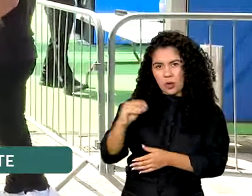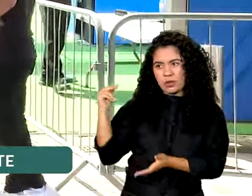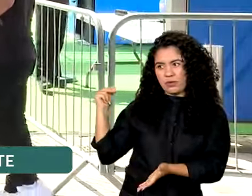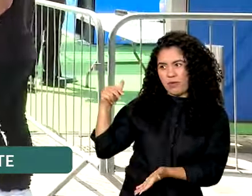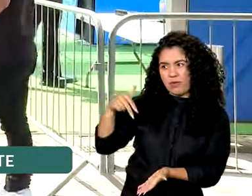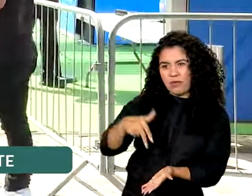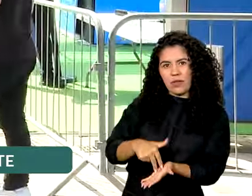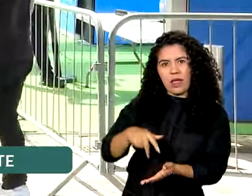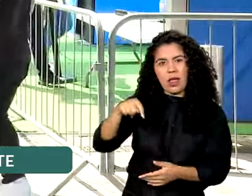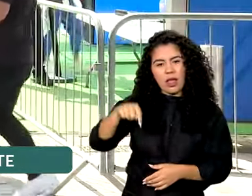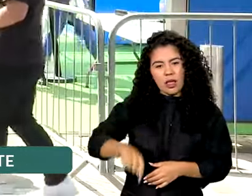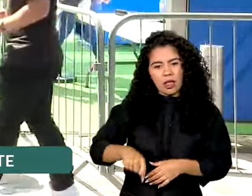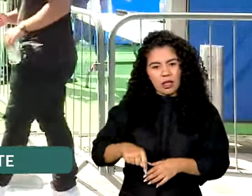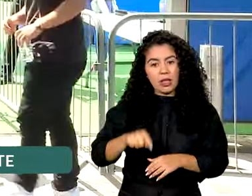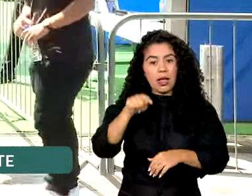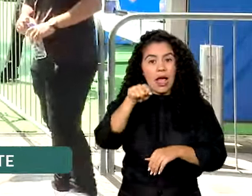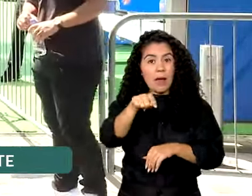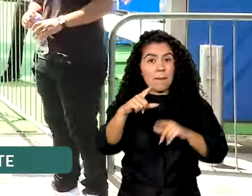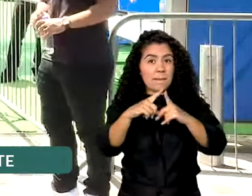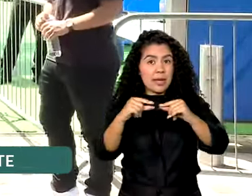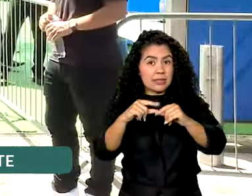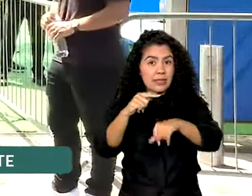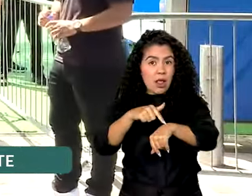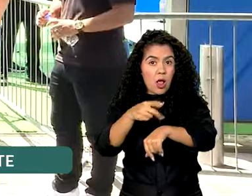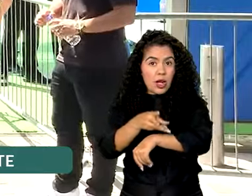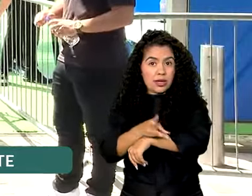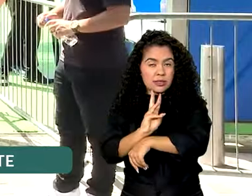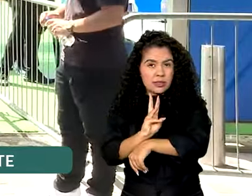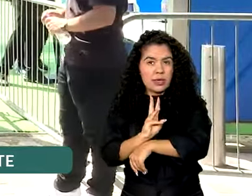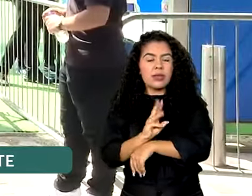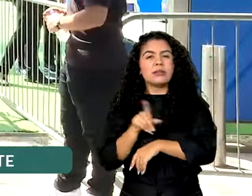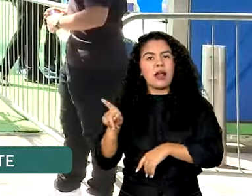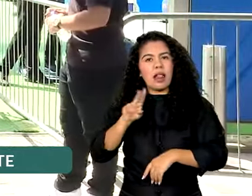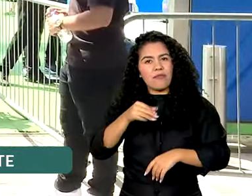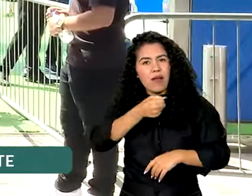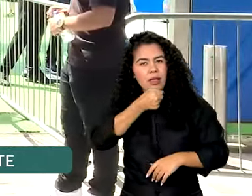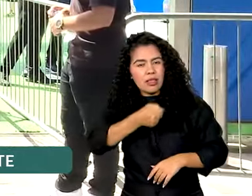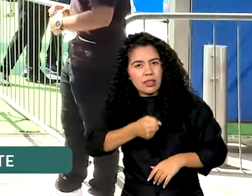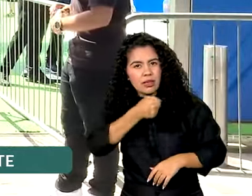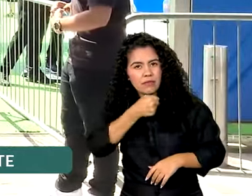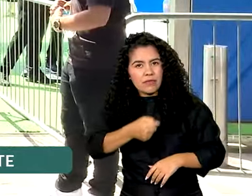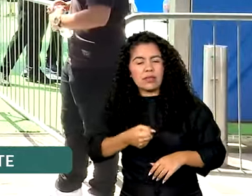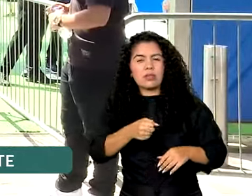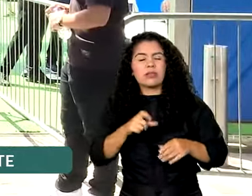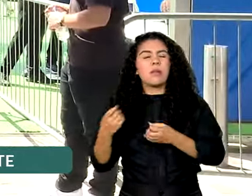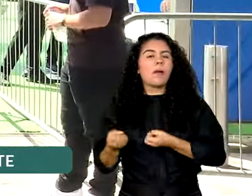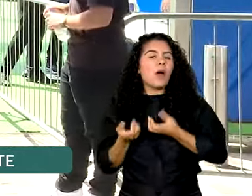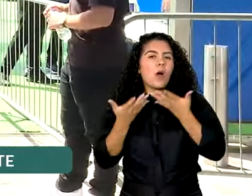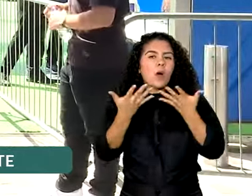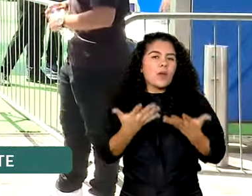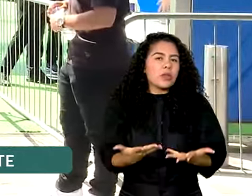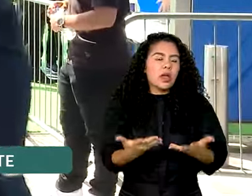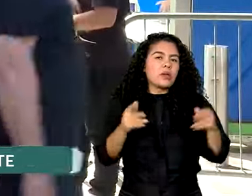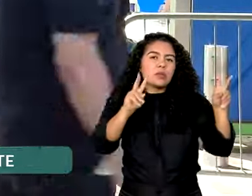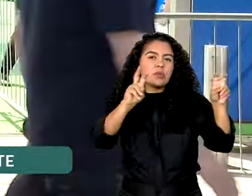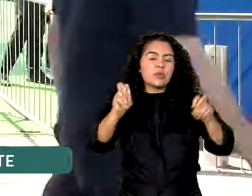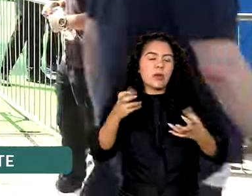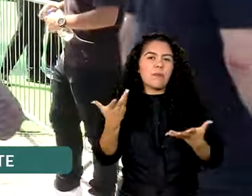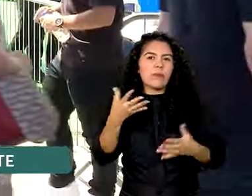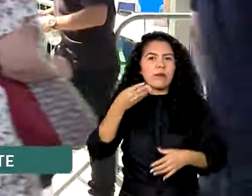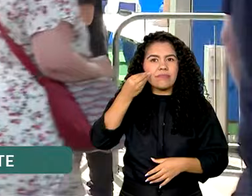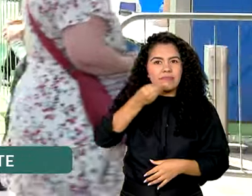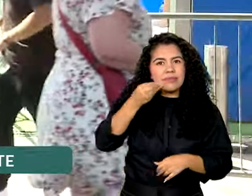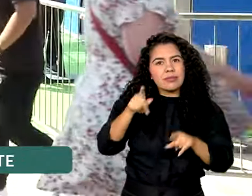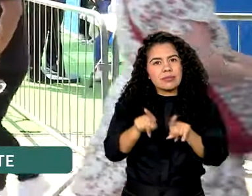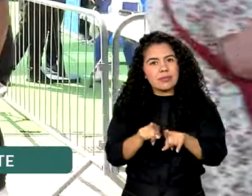3 da tarde aí em Brasília. Ela vai receber os fãs e dar uma entrevista coletiva para contar um pouquinho sobre essa emoção de